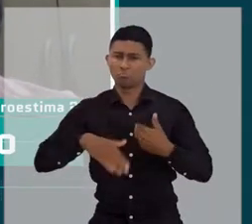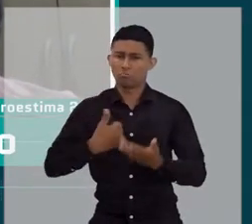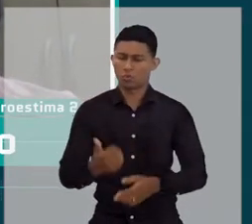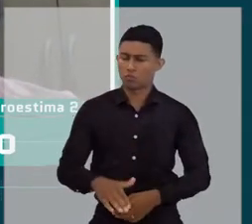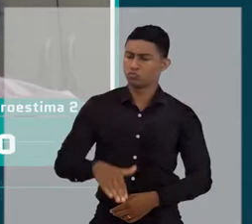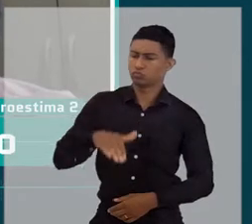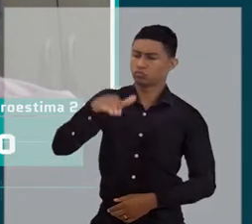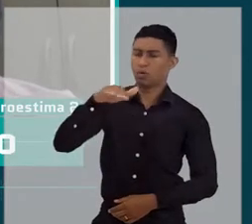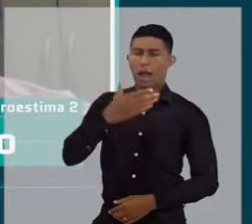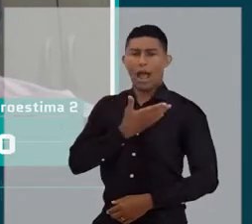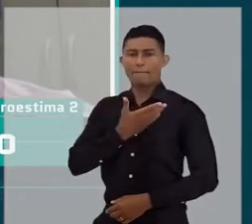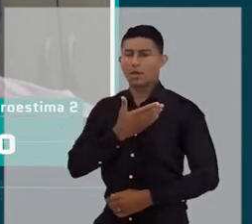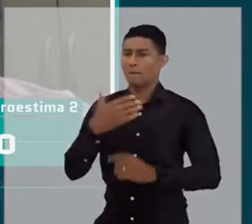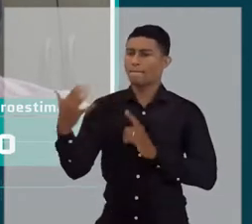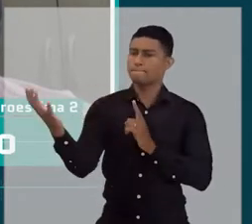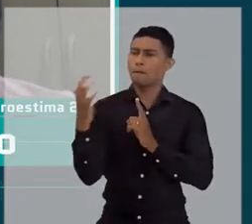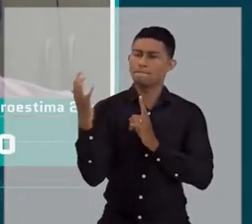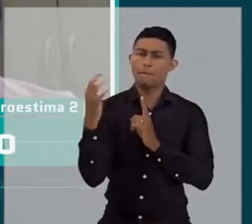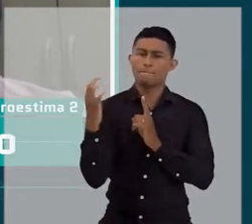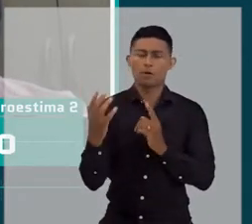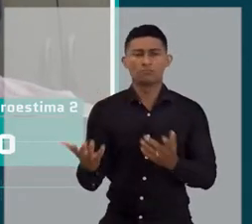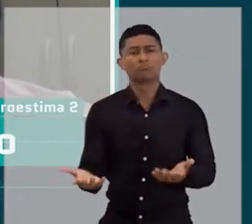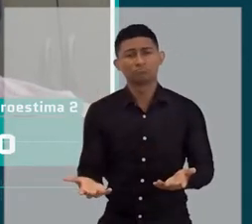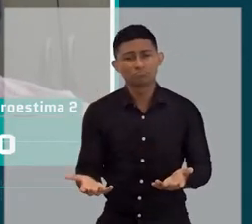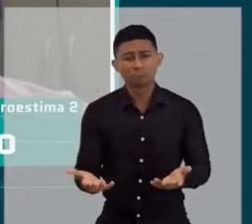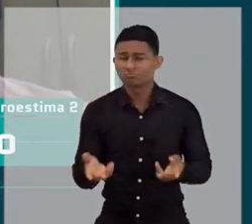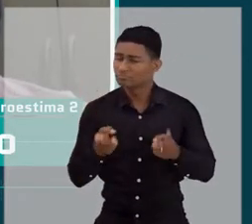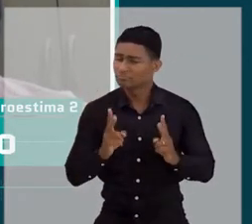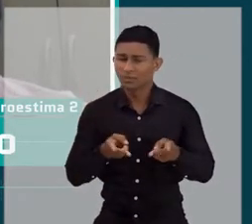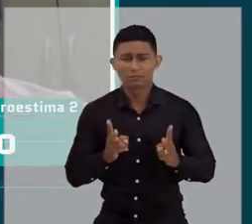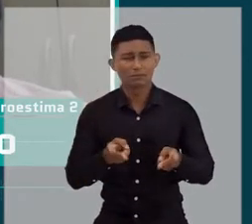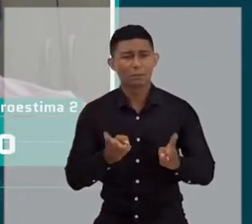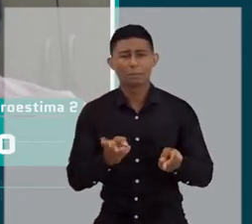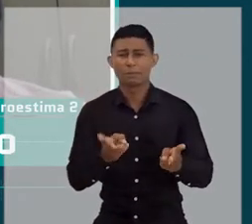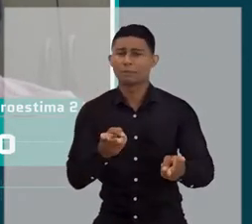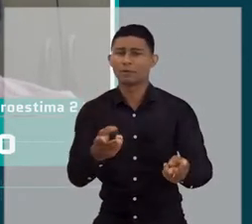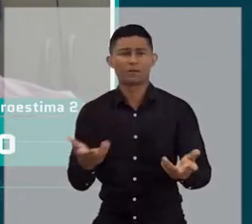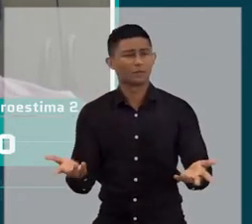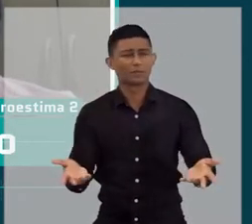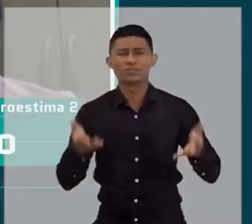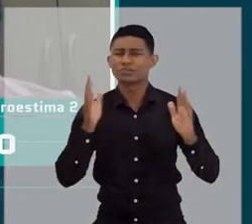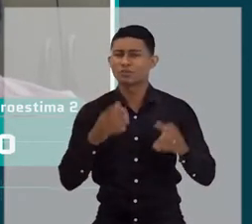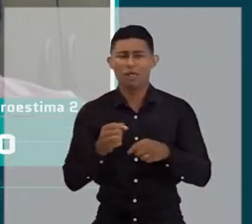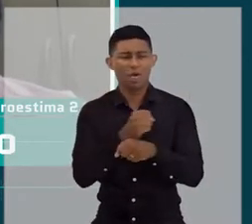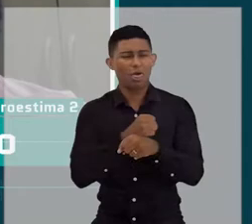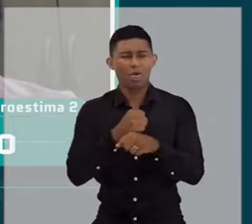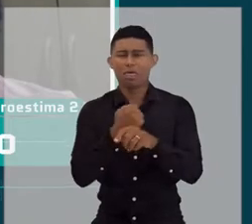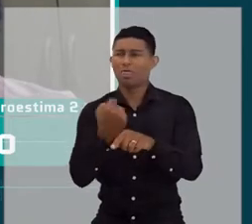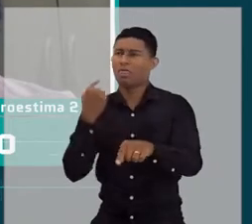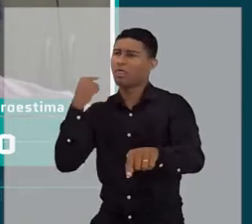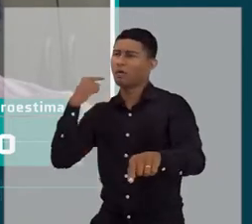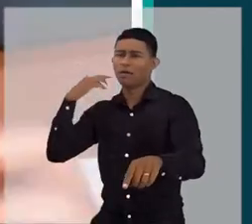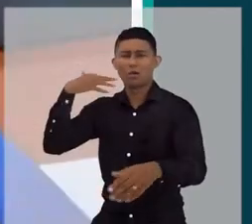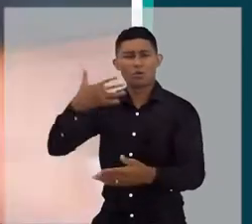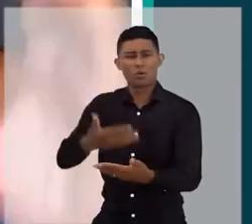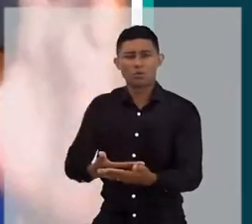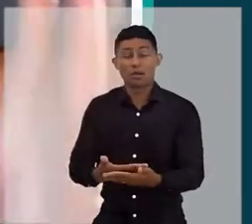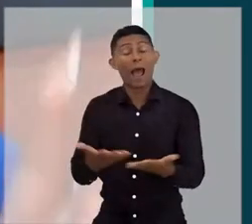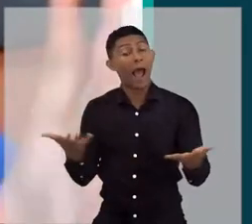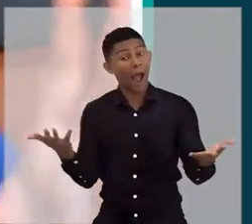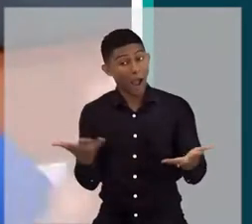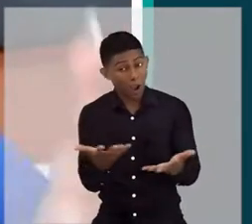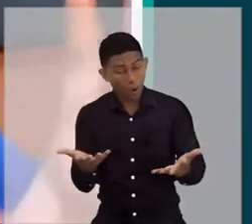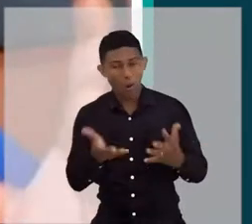pelos amigos, nós somos... Assim, a influência já existe desde que o mundo é mundo. O que mudou é que,